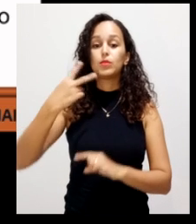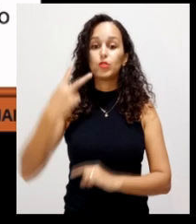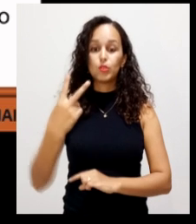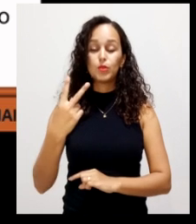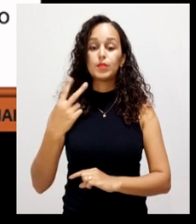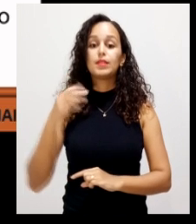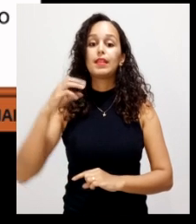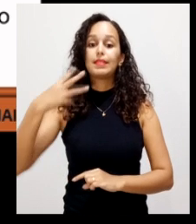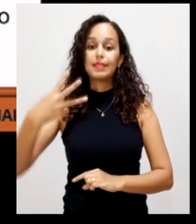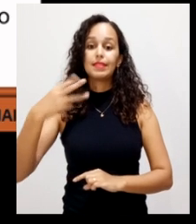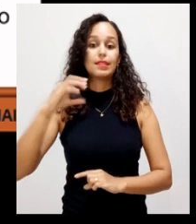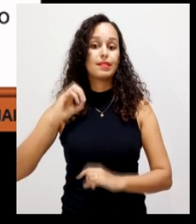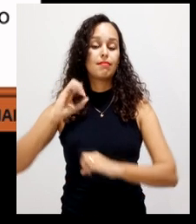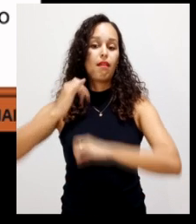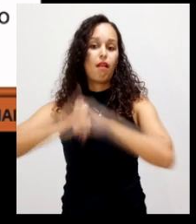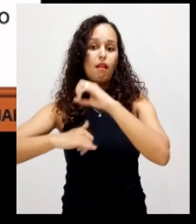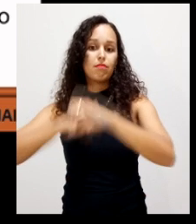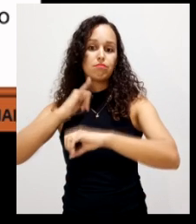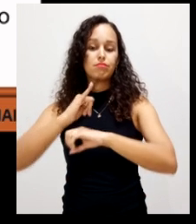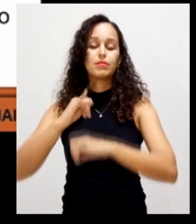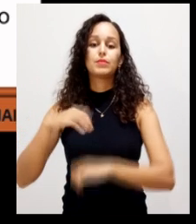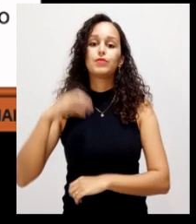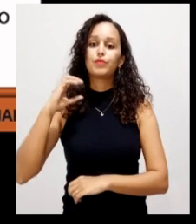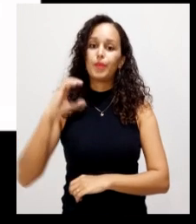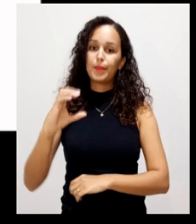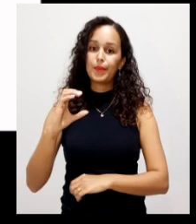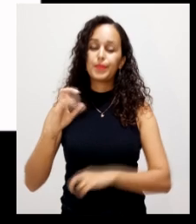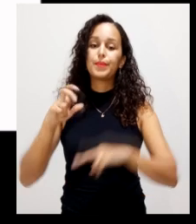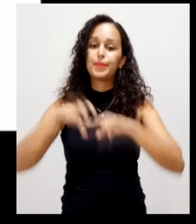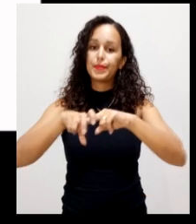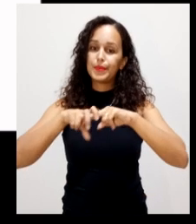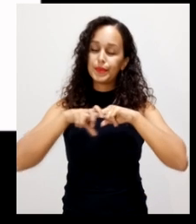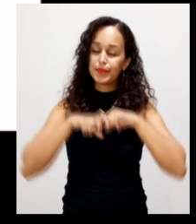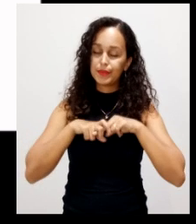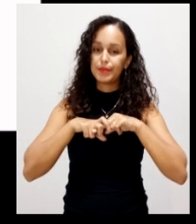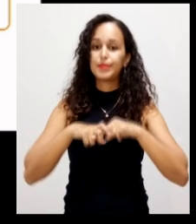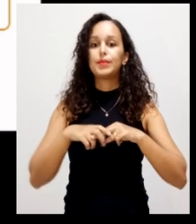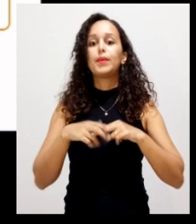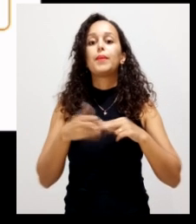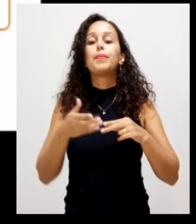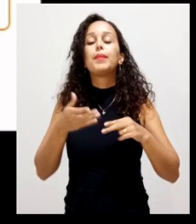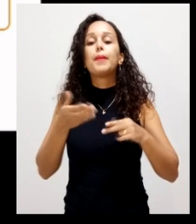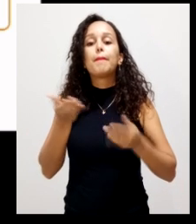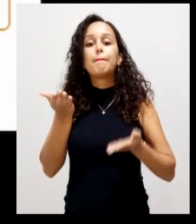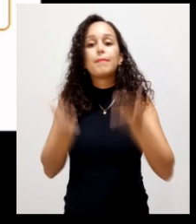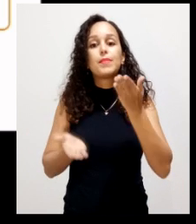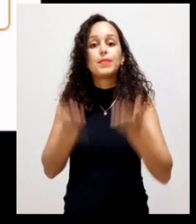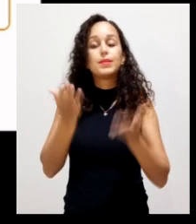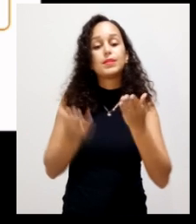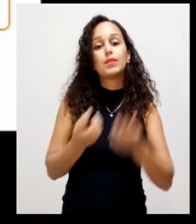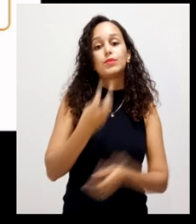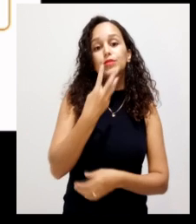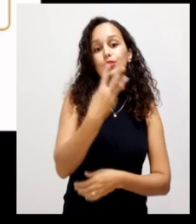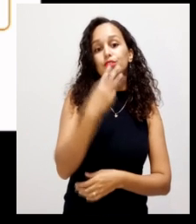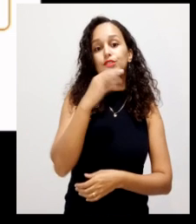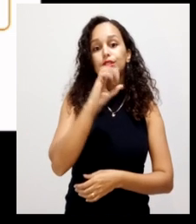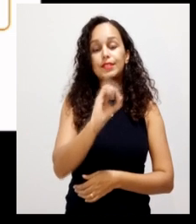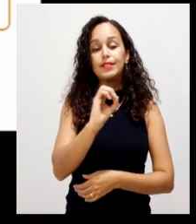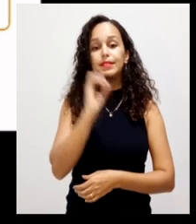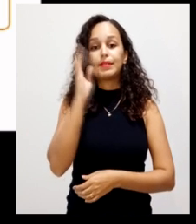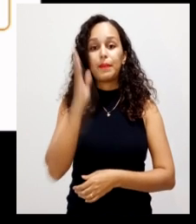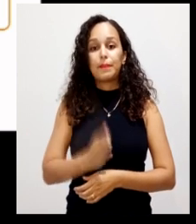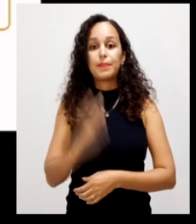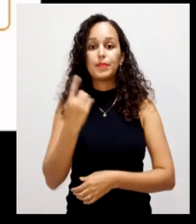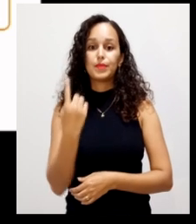Por isso, essa proporção de 30 para 1. E, como eu já falei, quais seriam essas fontes de